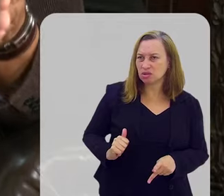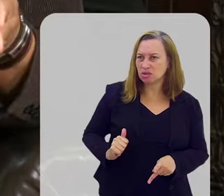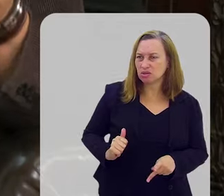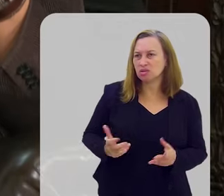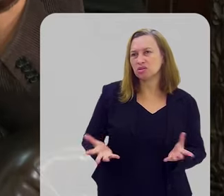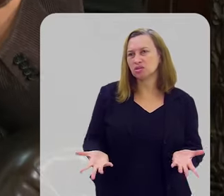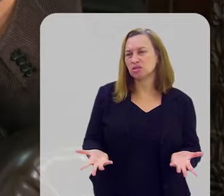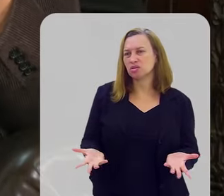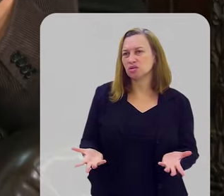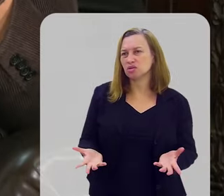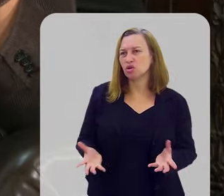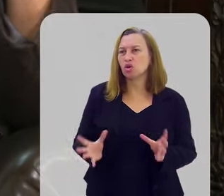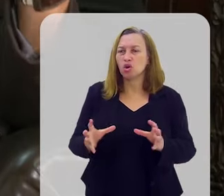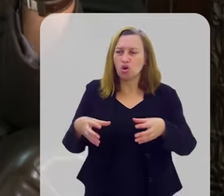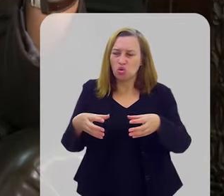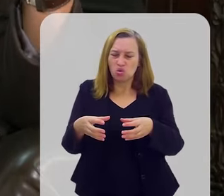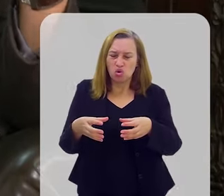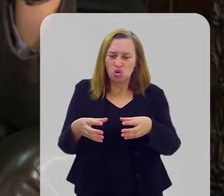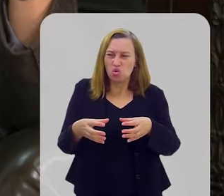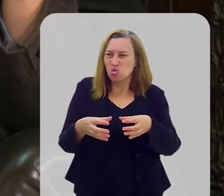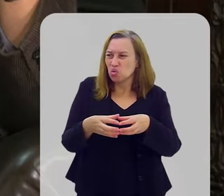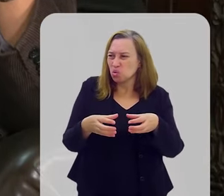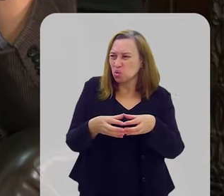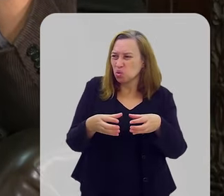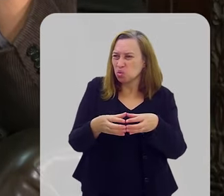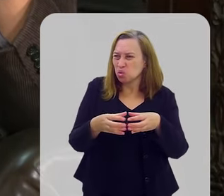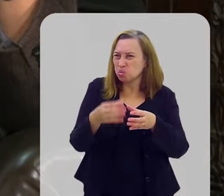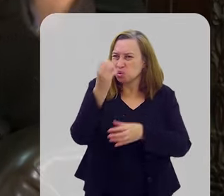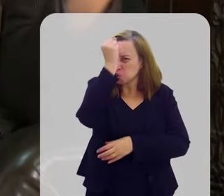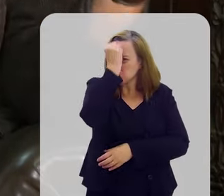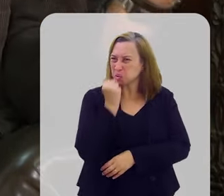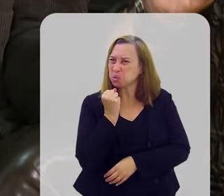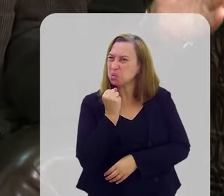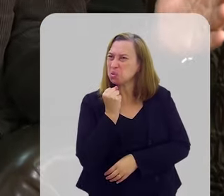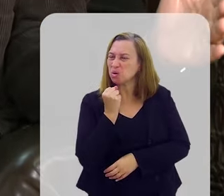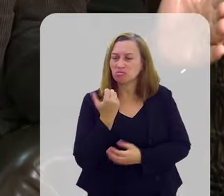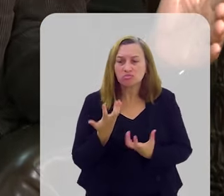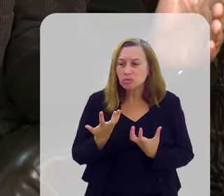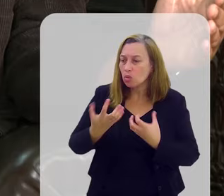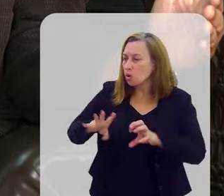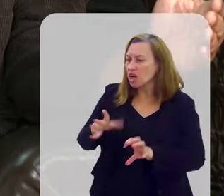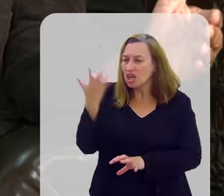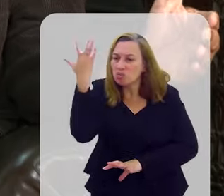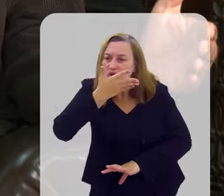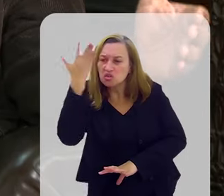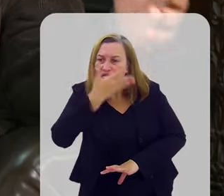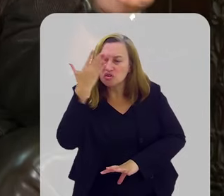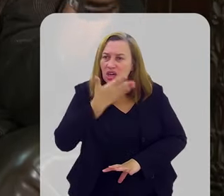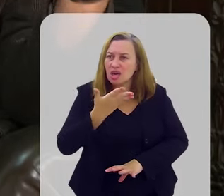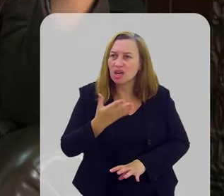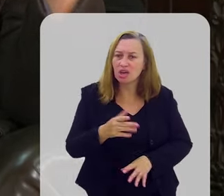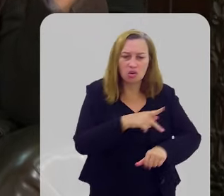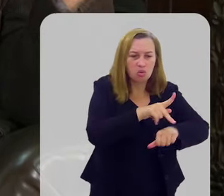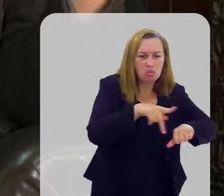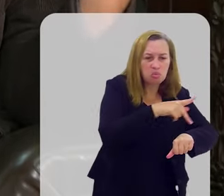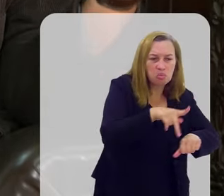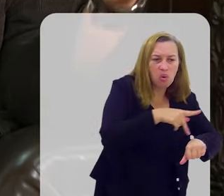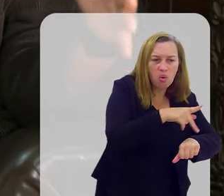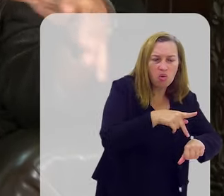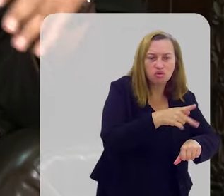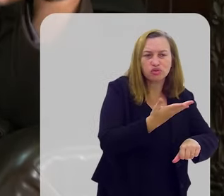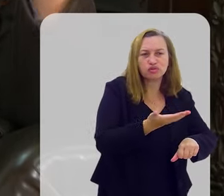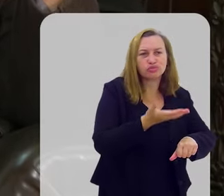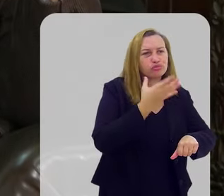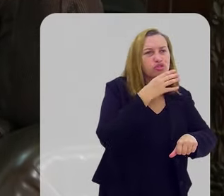deste grupo terrorista. E fim de papo. É claro que nós não queremos ver israelense, seja ele